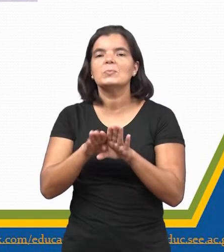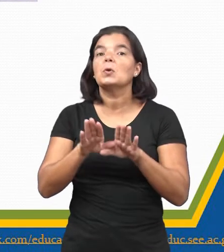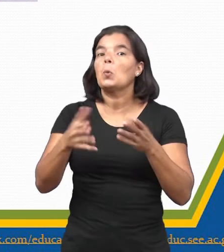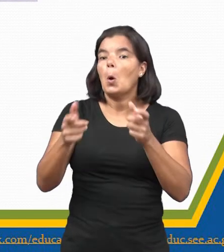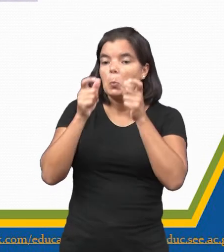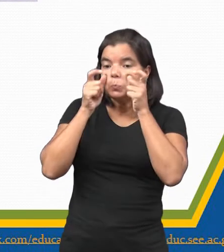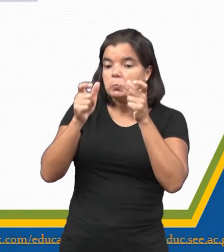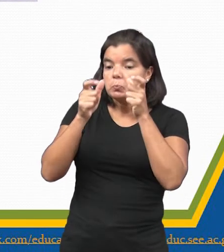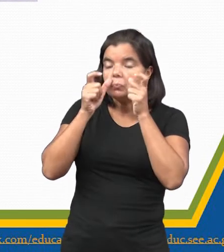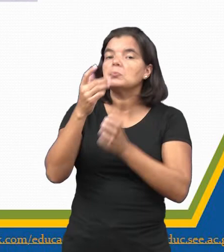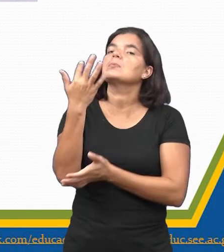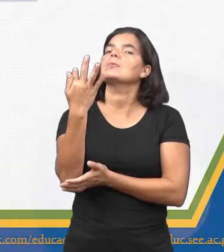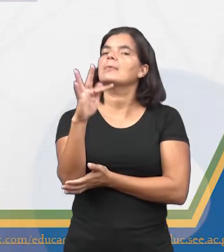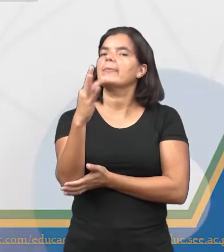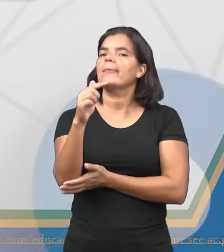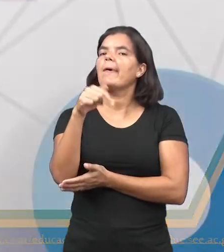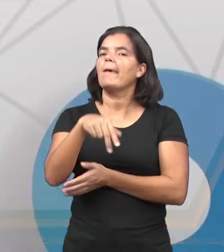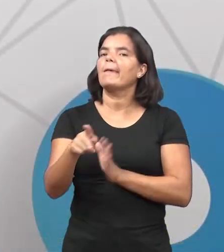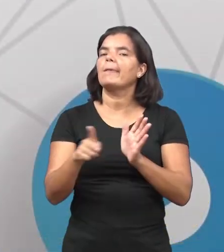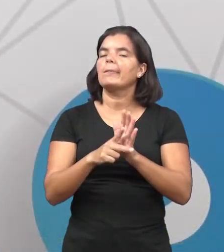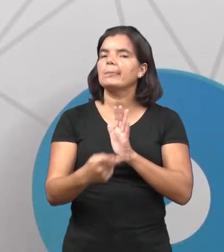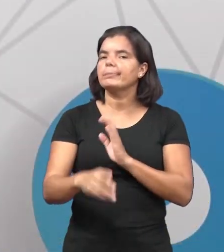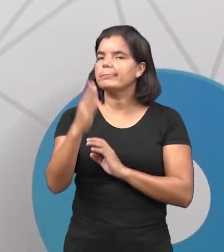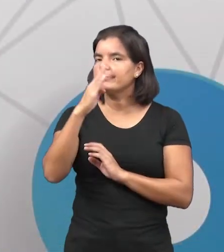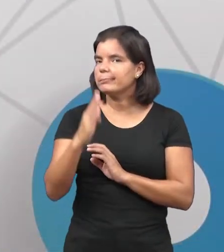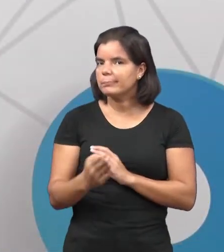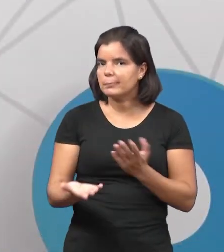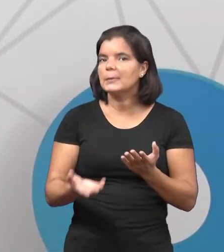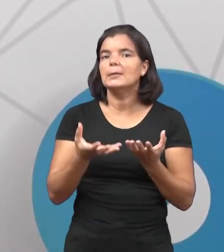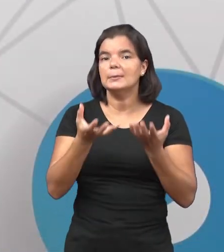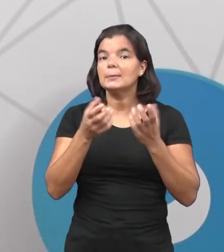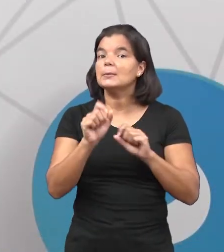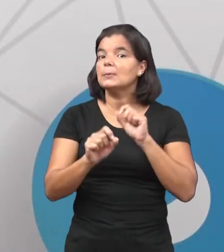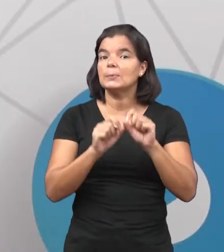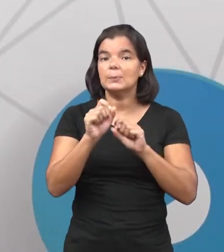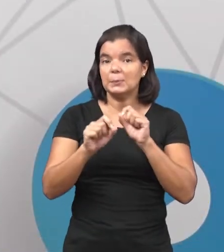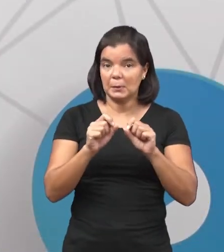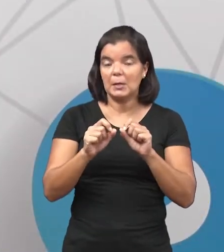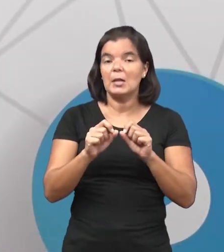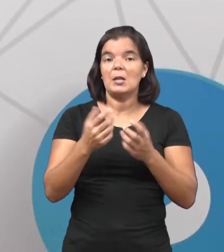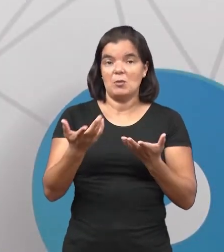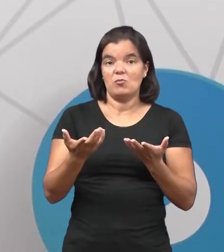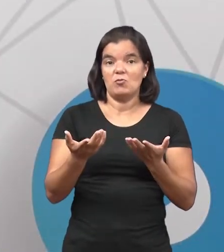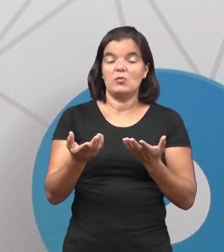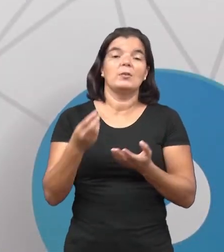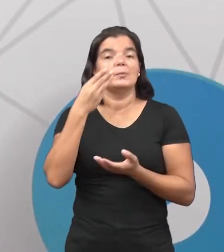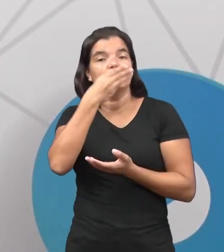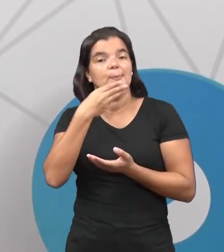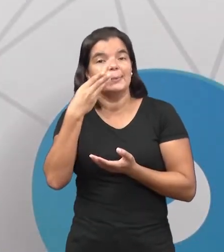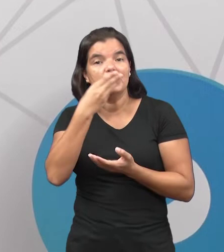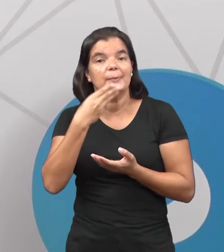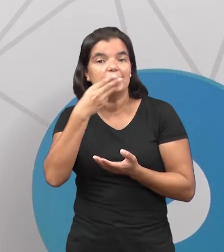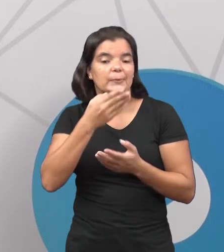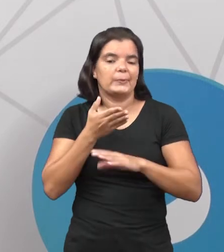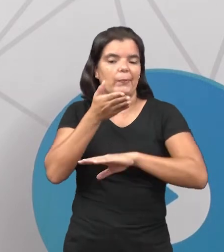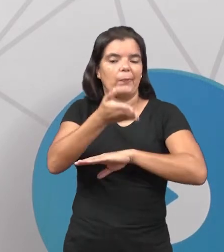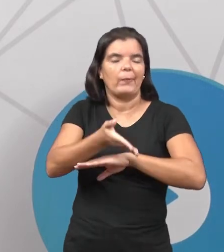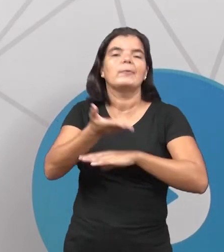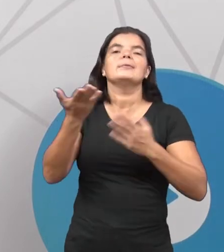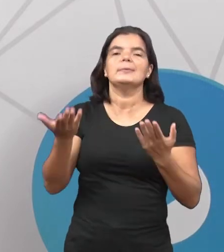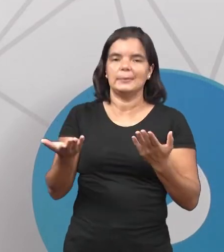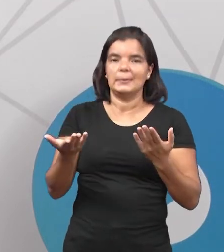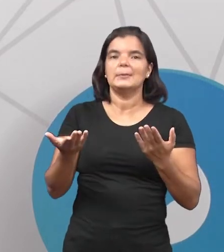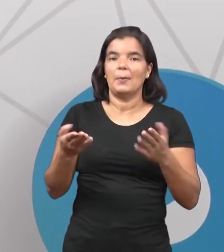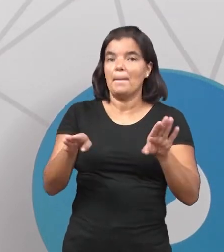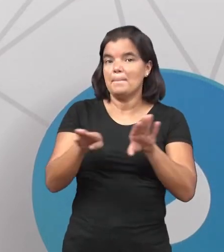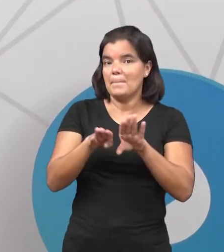era o interesse dos franceses aqui no Brasil? Eles queriam, né? A questão da produção açucareira invadindo as regiões